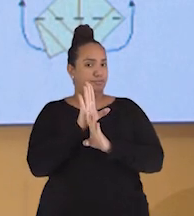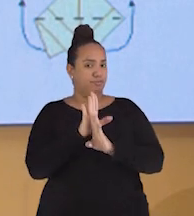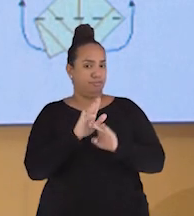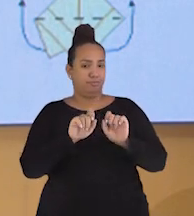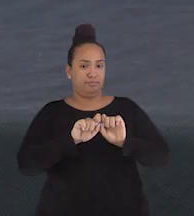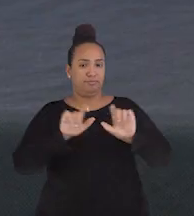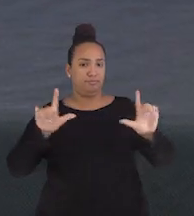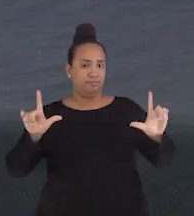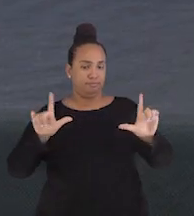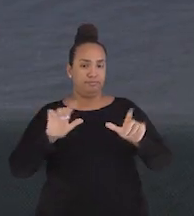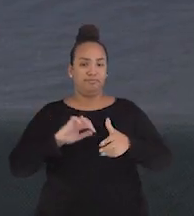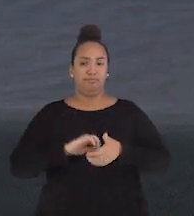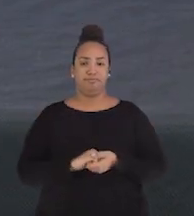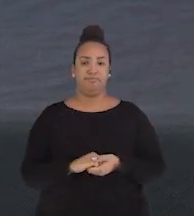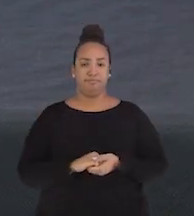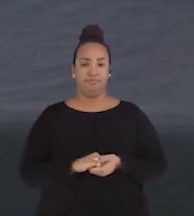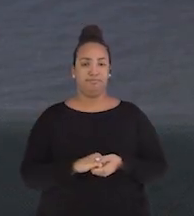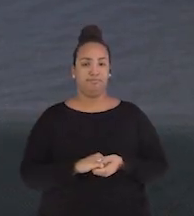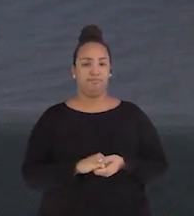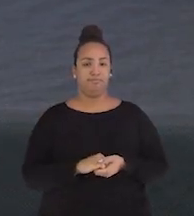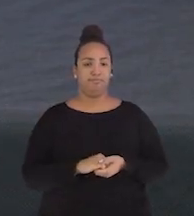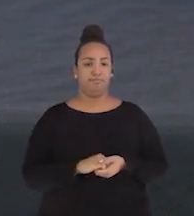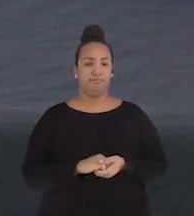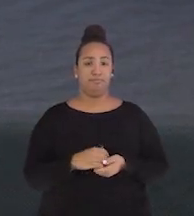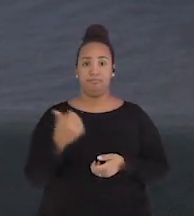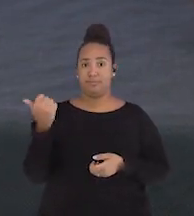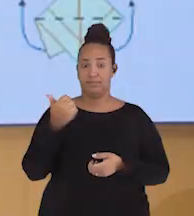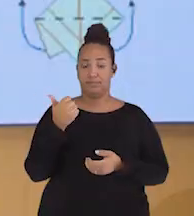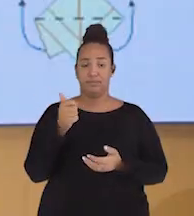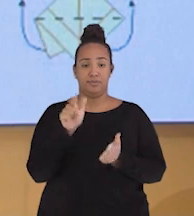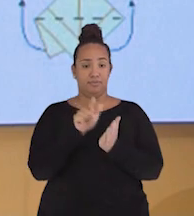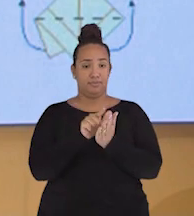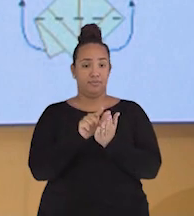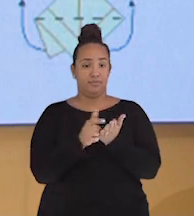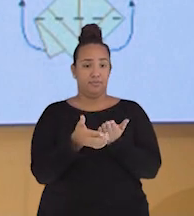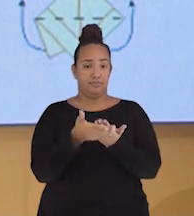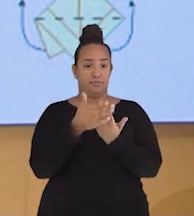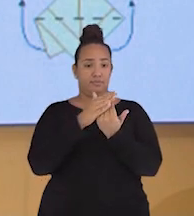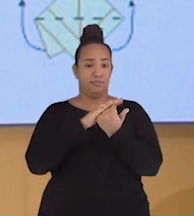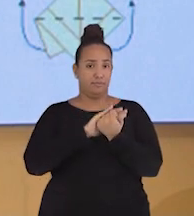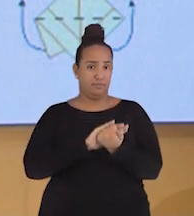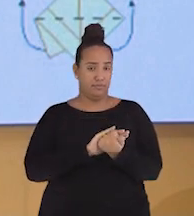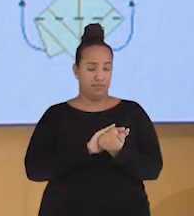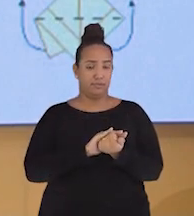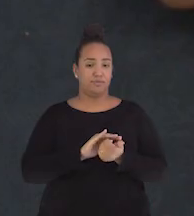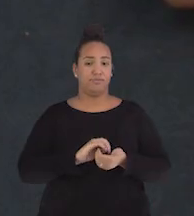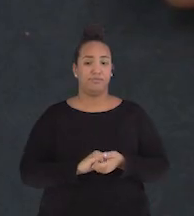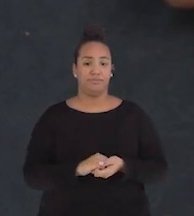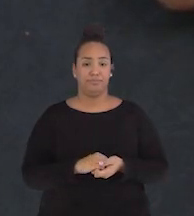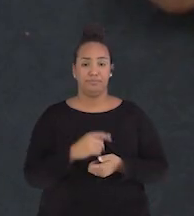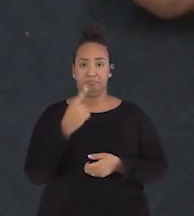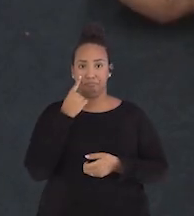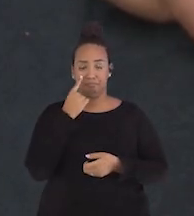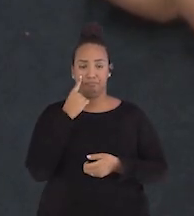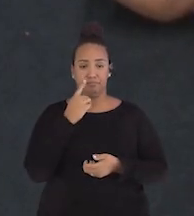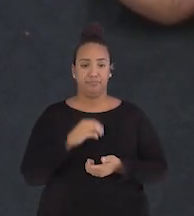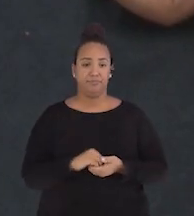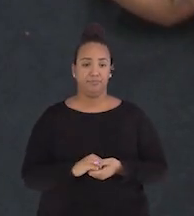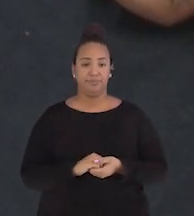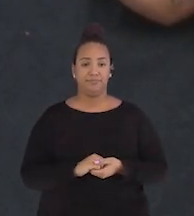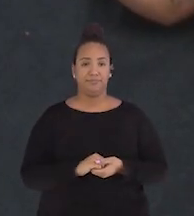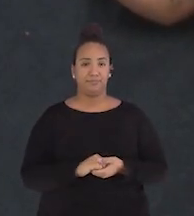tela. A primeira coisa é dobrar a folha no meio. Você junta as duas pontas